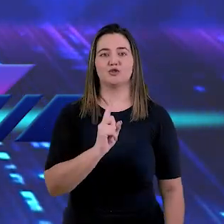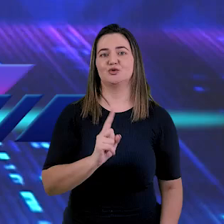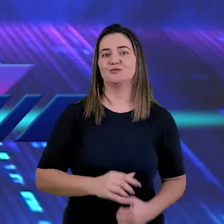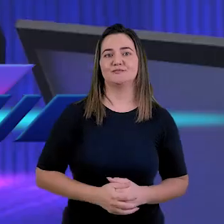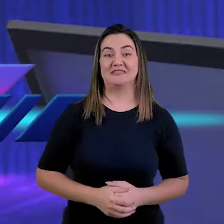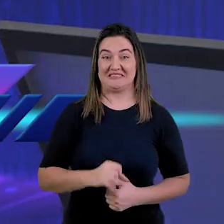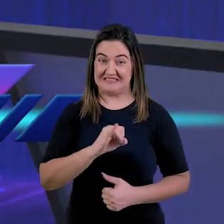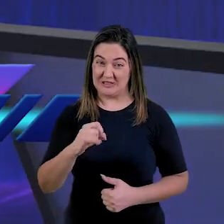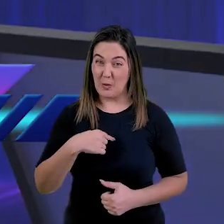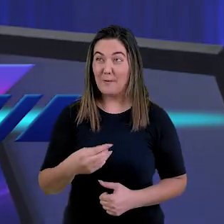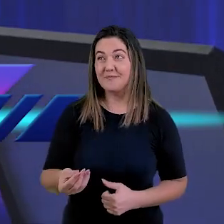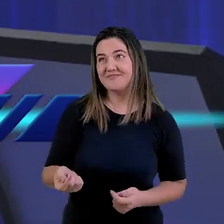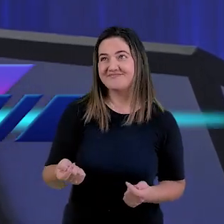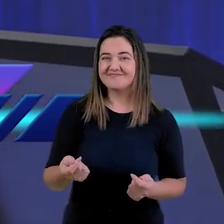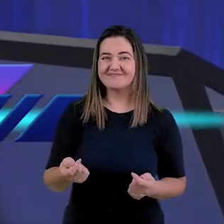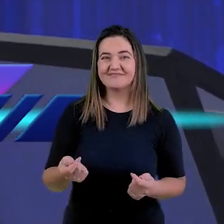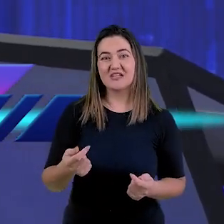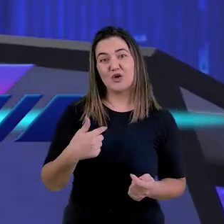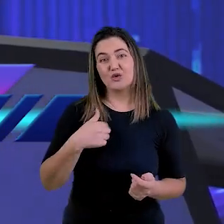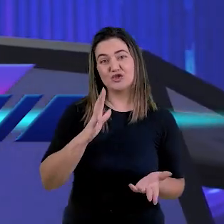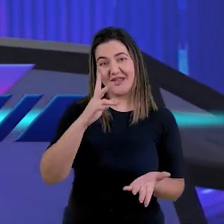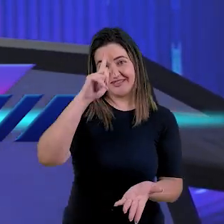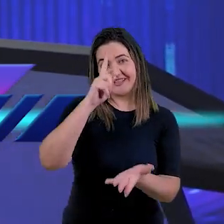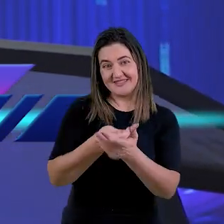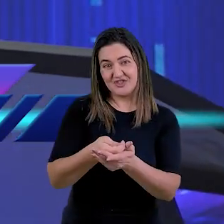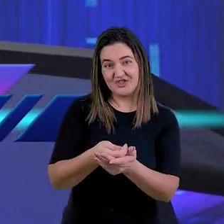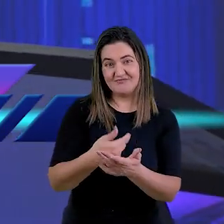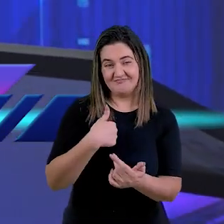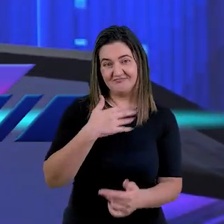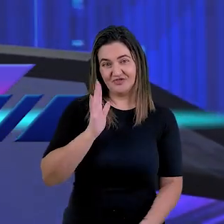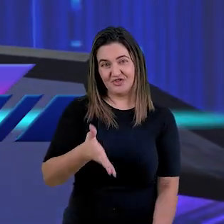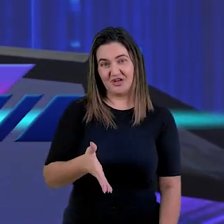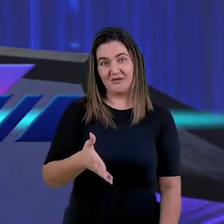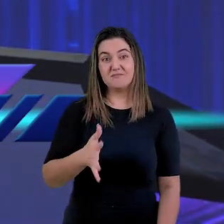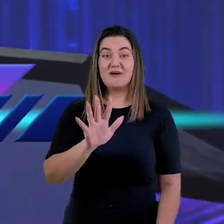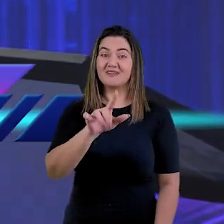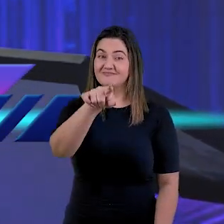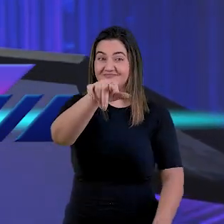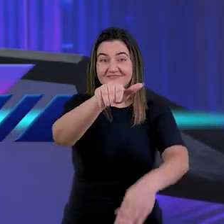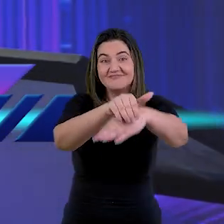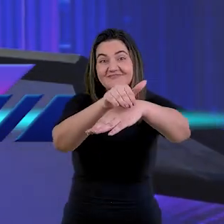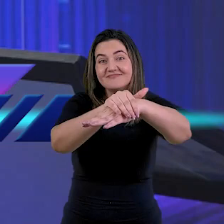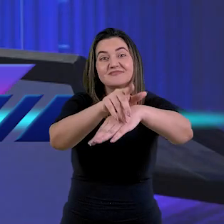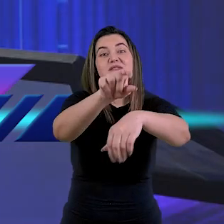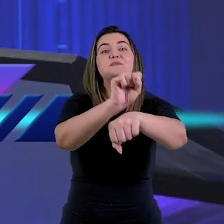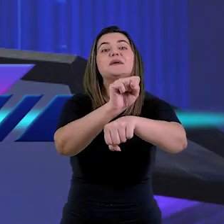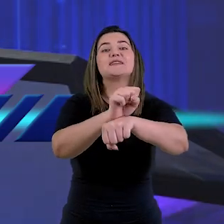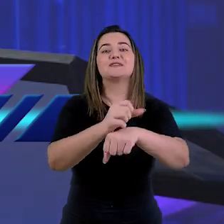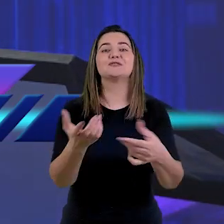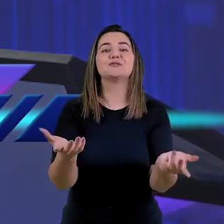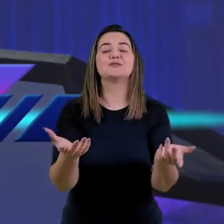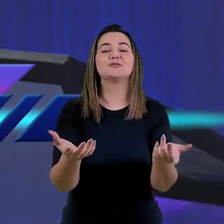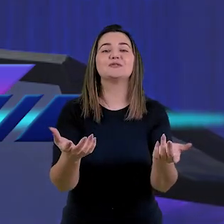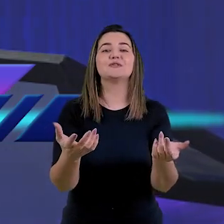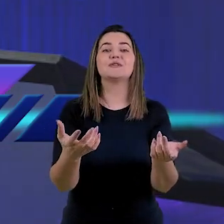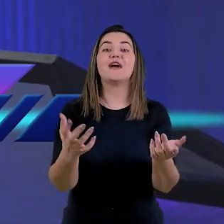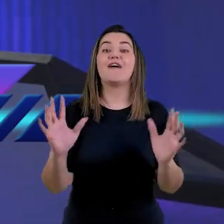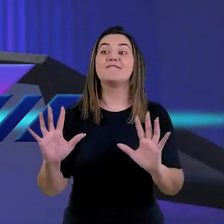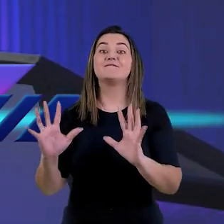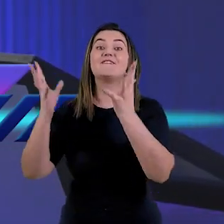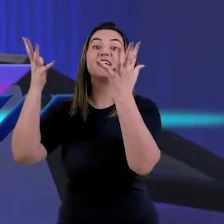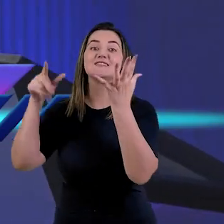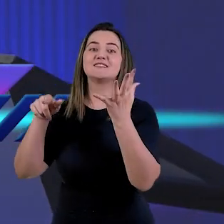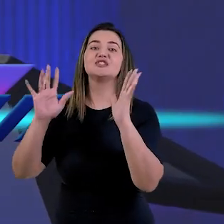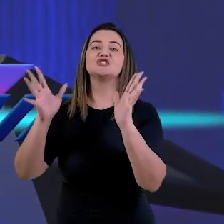se eu pudesse me decidir por você, eu já teria tomado a decisão. Mas como eu não posso, eu estou aqui para lhe dizer